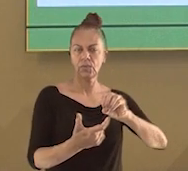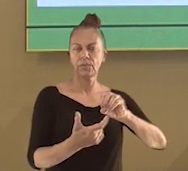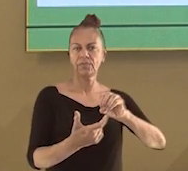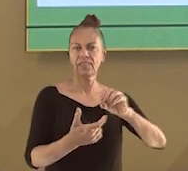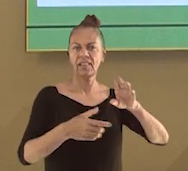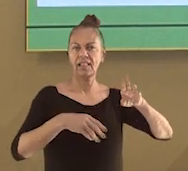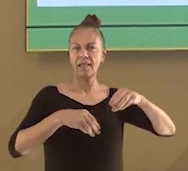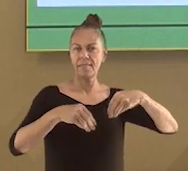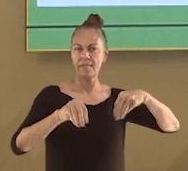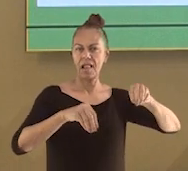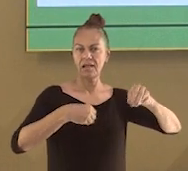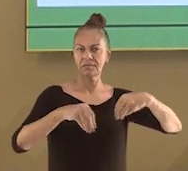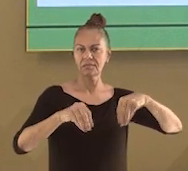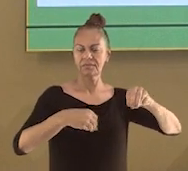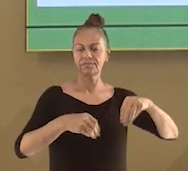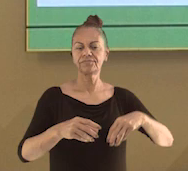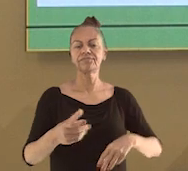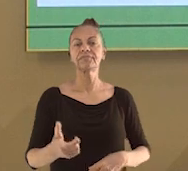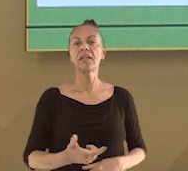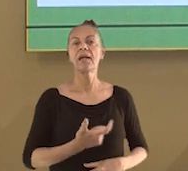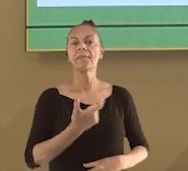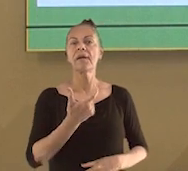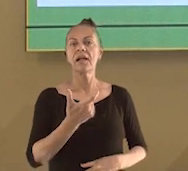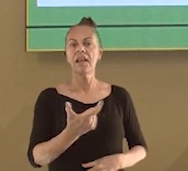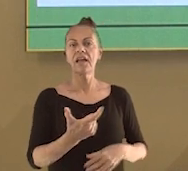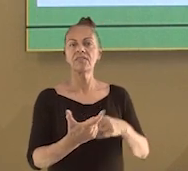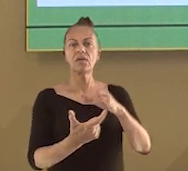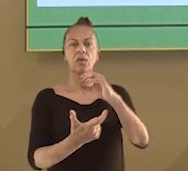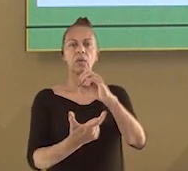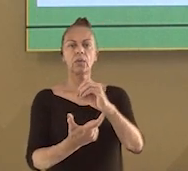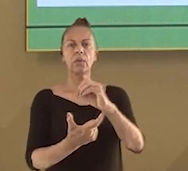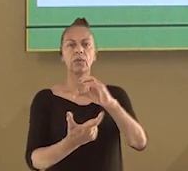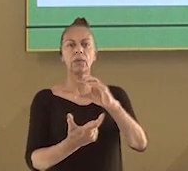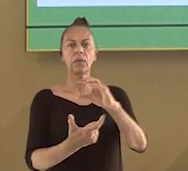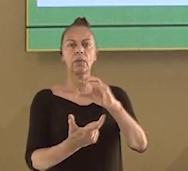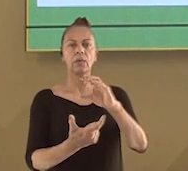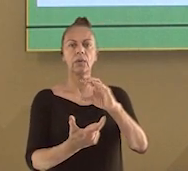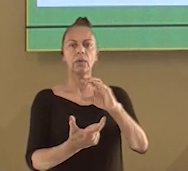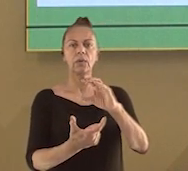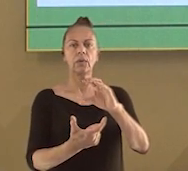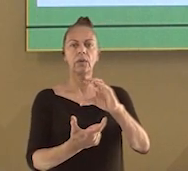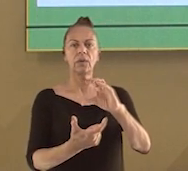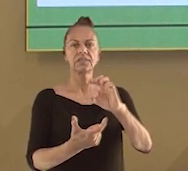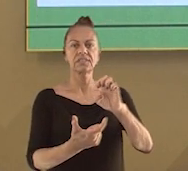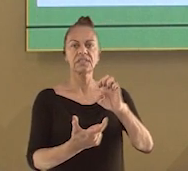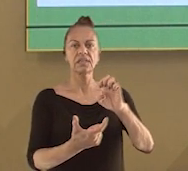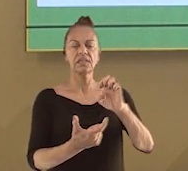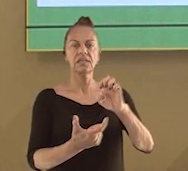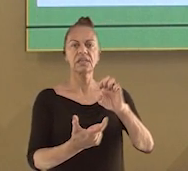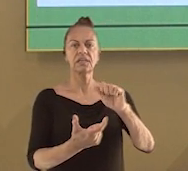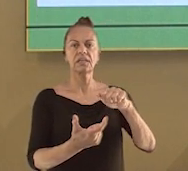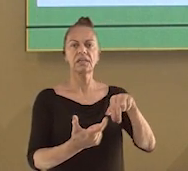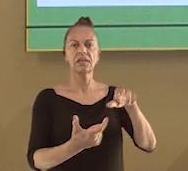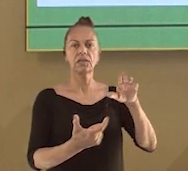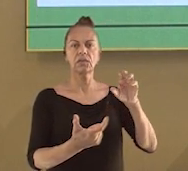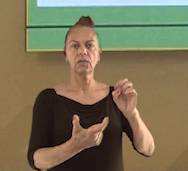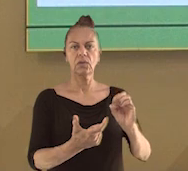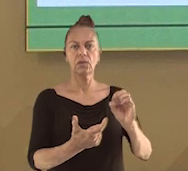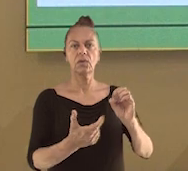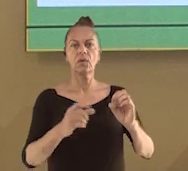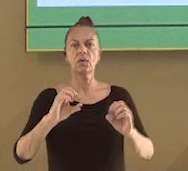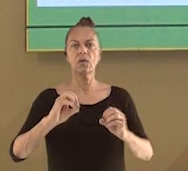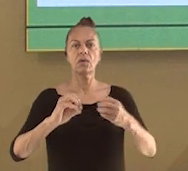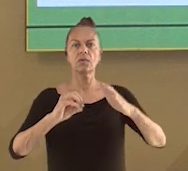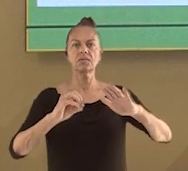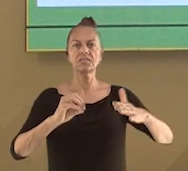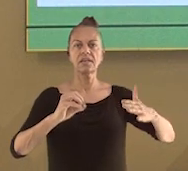Um pouco abaixo também está a palavra oceano. Agora, lá em cima na segunda